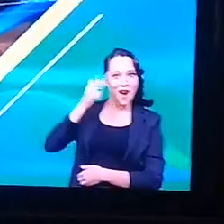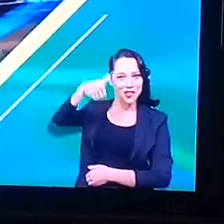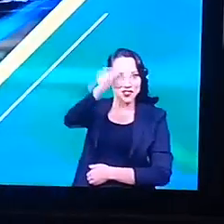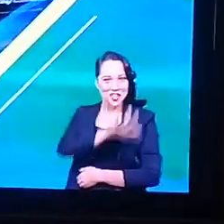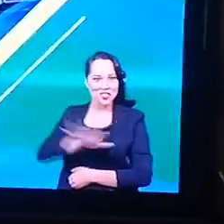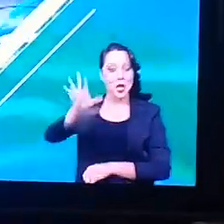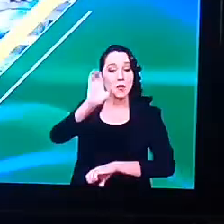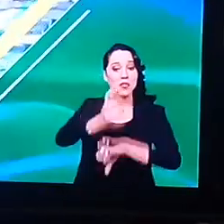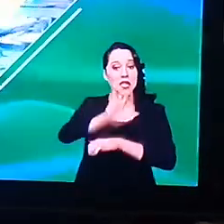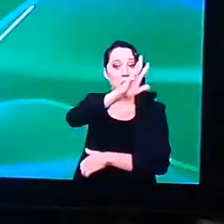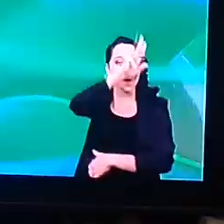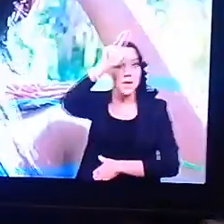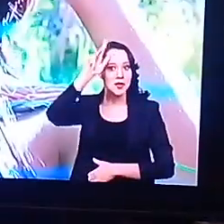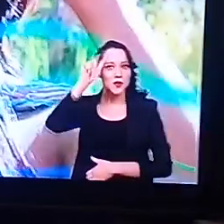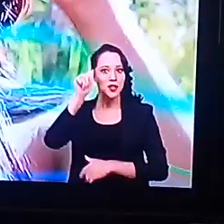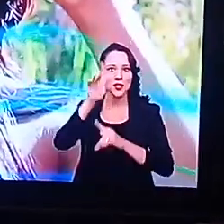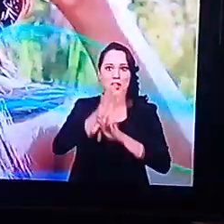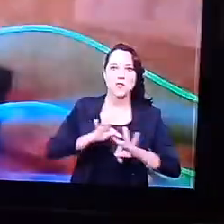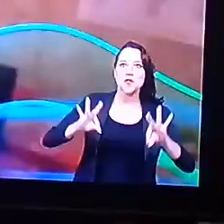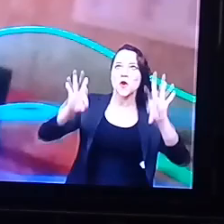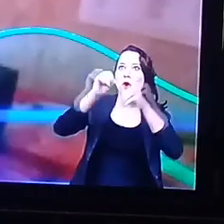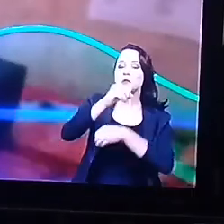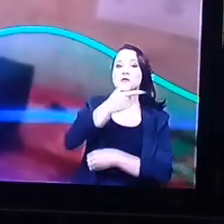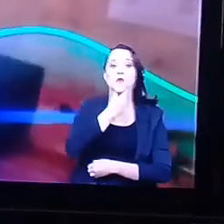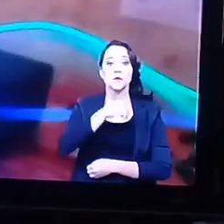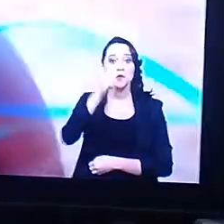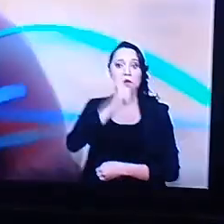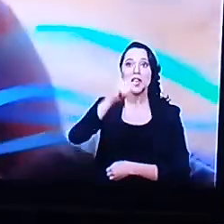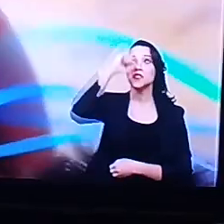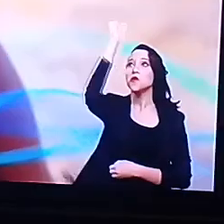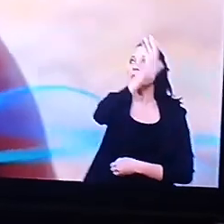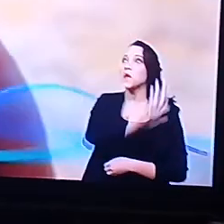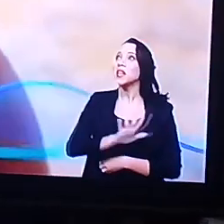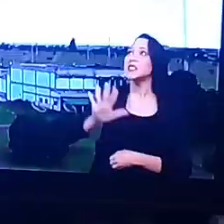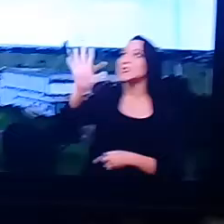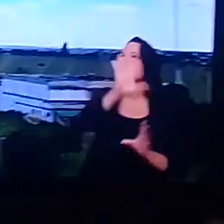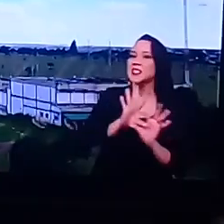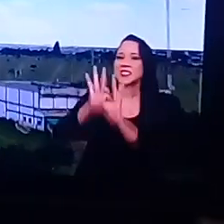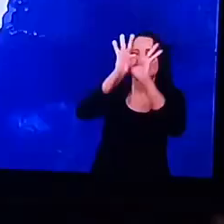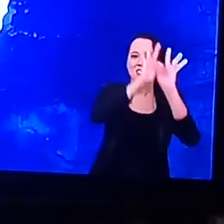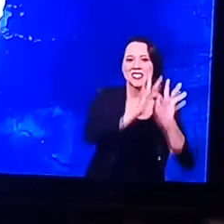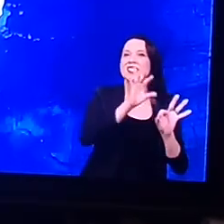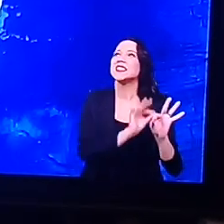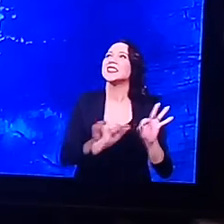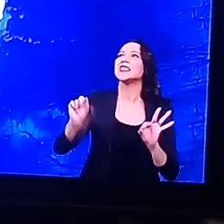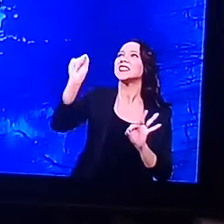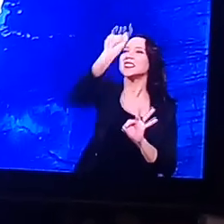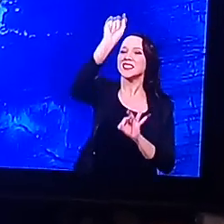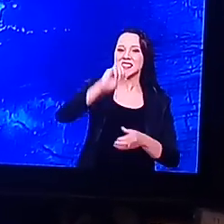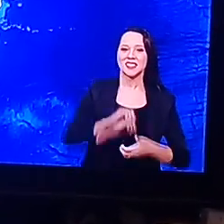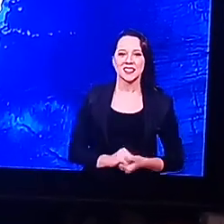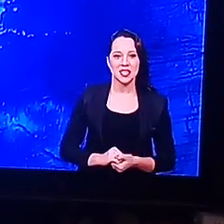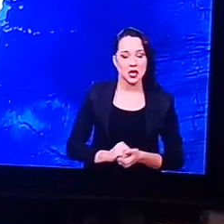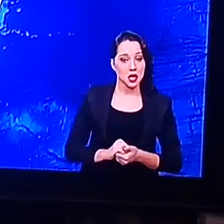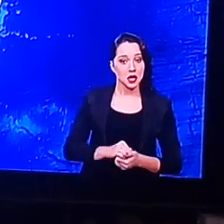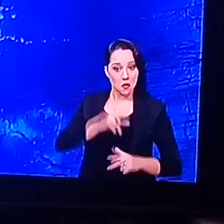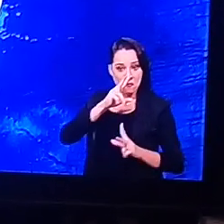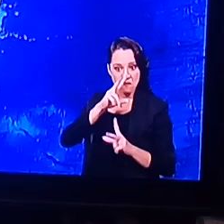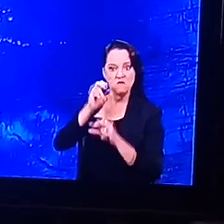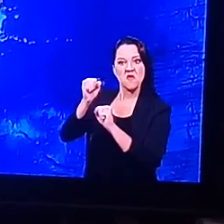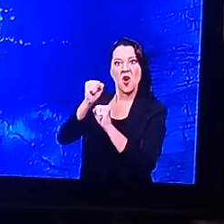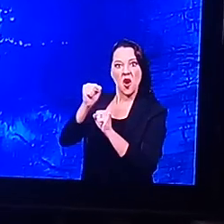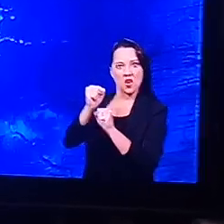Depois já tem Essa tecnologia toda E depois você tem O animal Né?